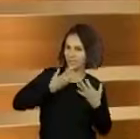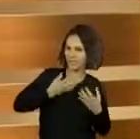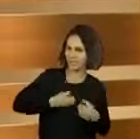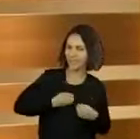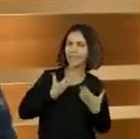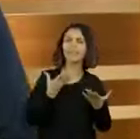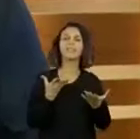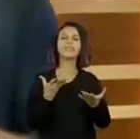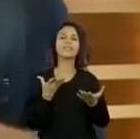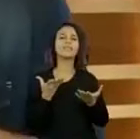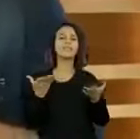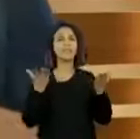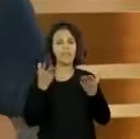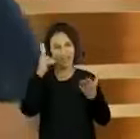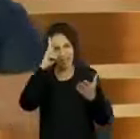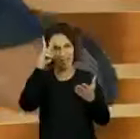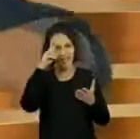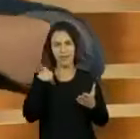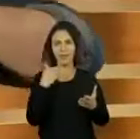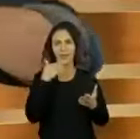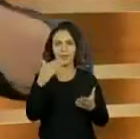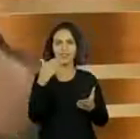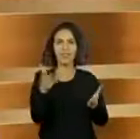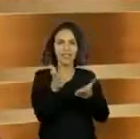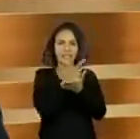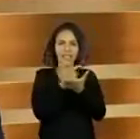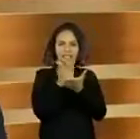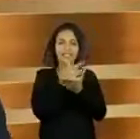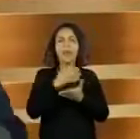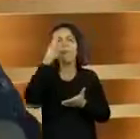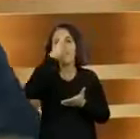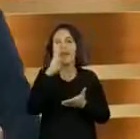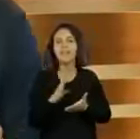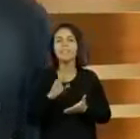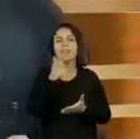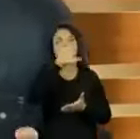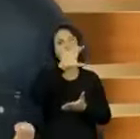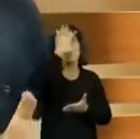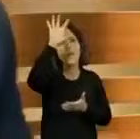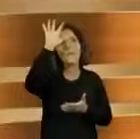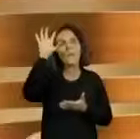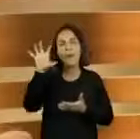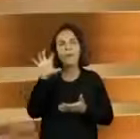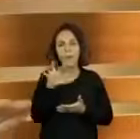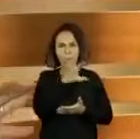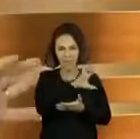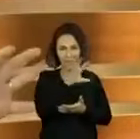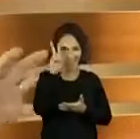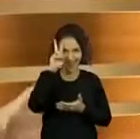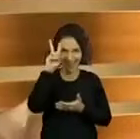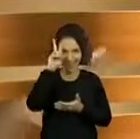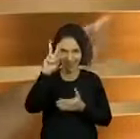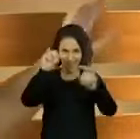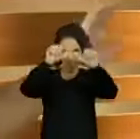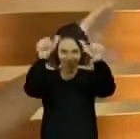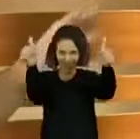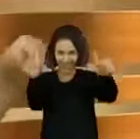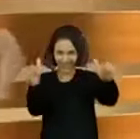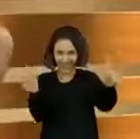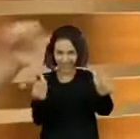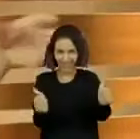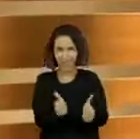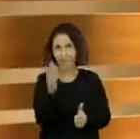professor vai fazer a correção. Lembra quando eu pedi para vocês desenharem as regiões do Brasil? Ali, irmão, tá? Olha só que interessante. As